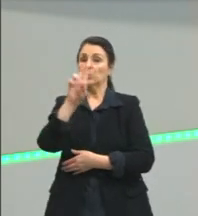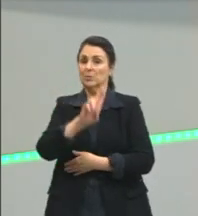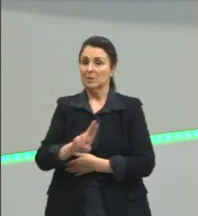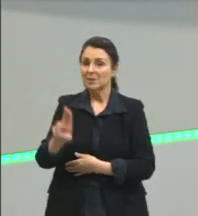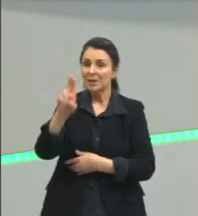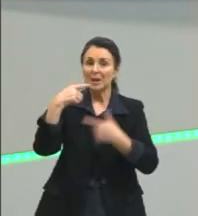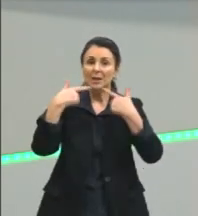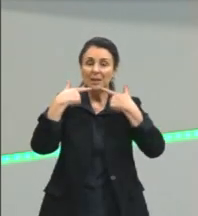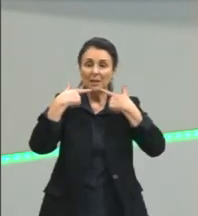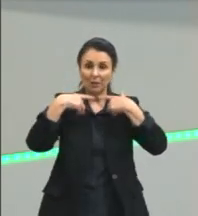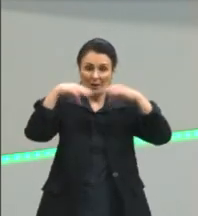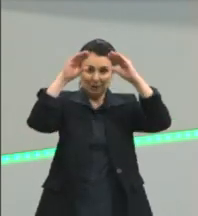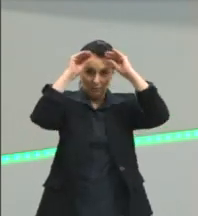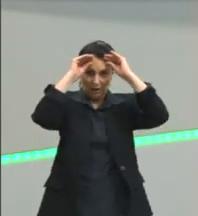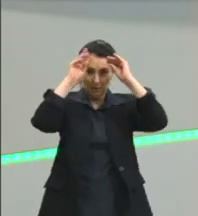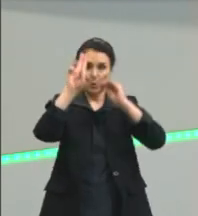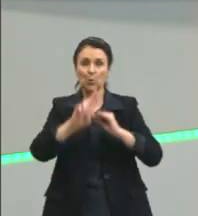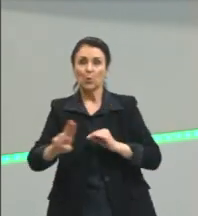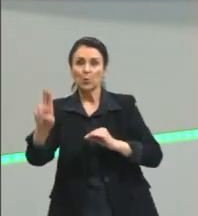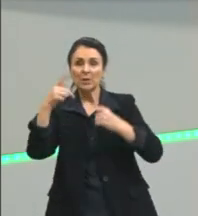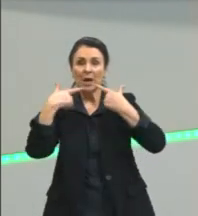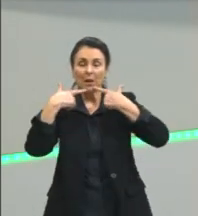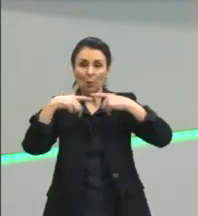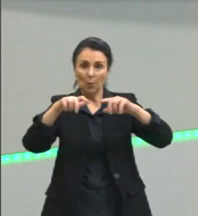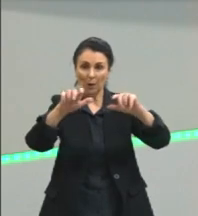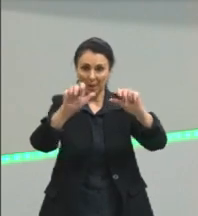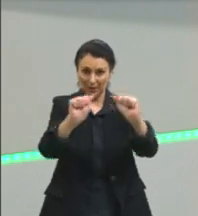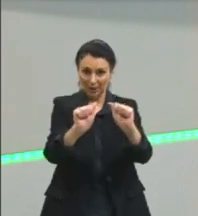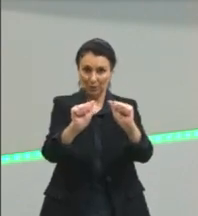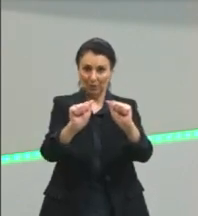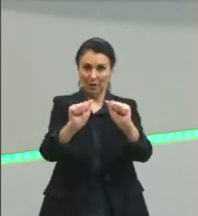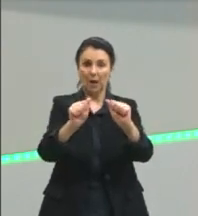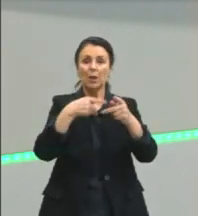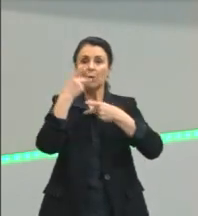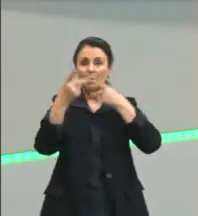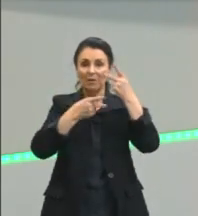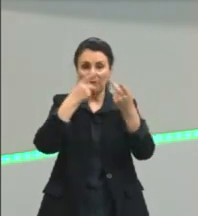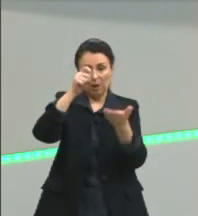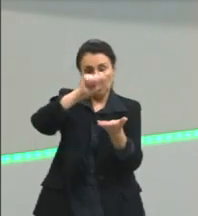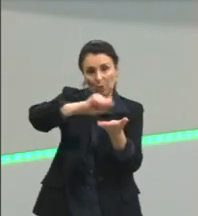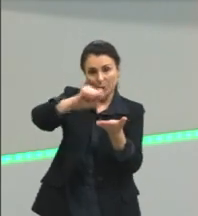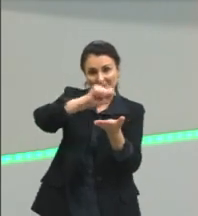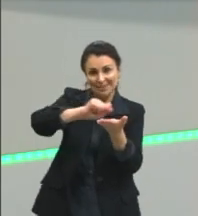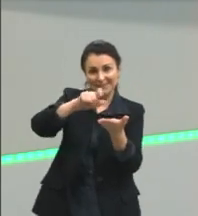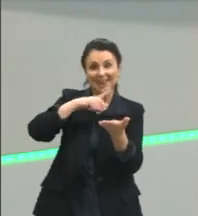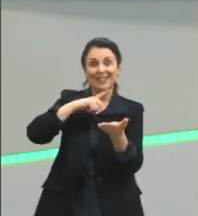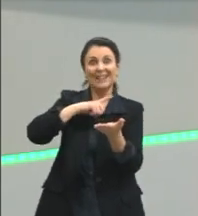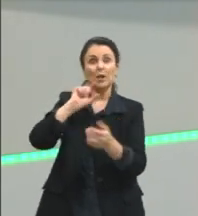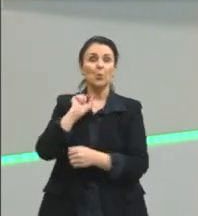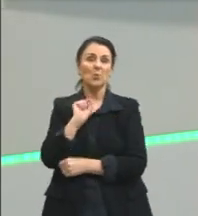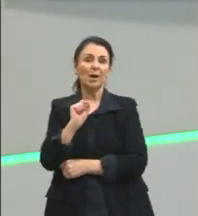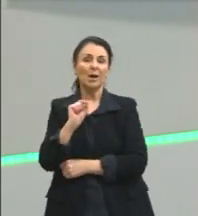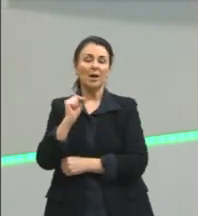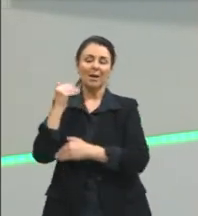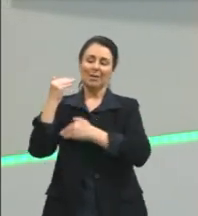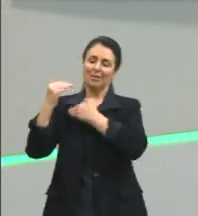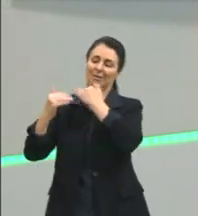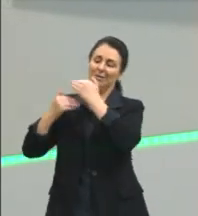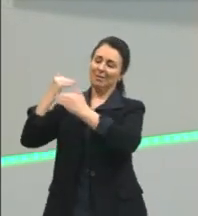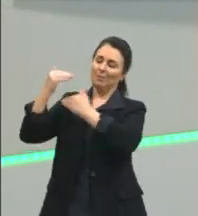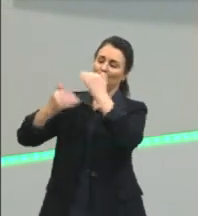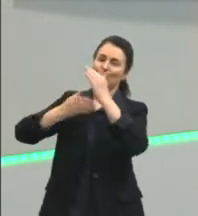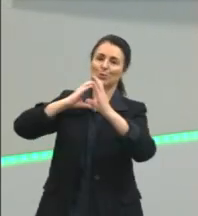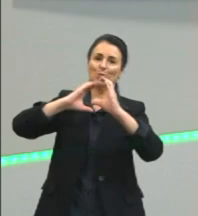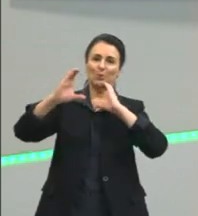usando a língua em uma fala ou escrita, eu tenho esse processo de comunicação